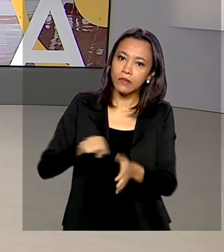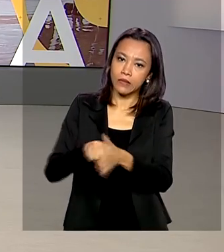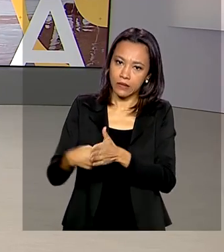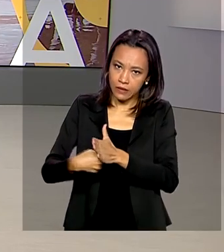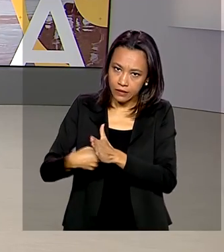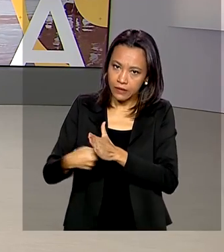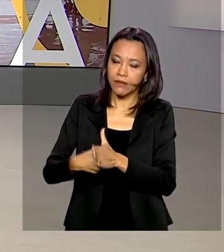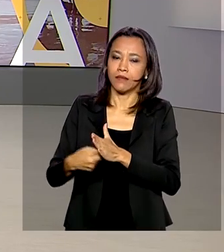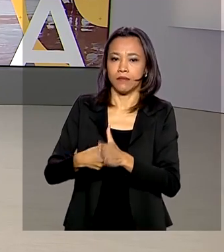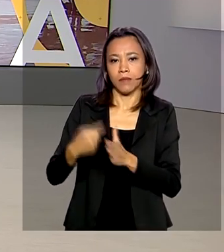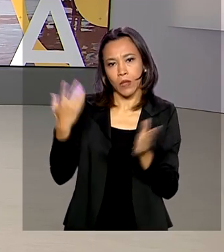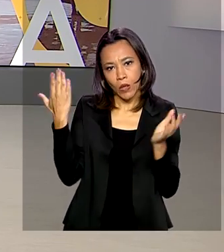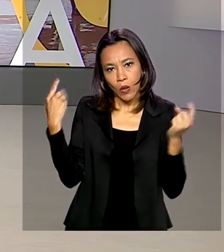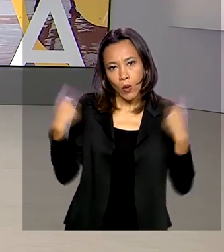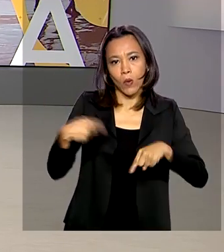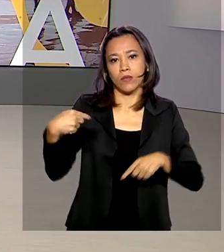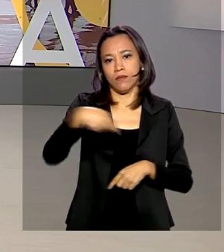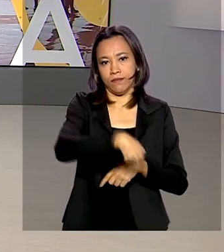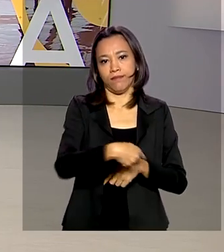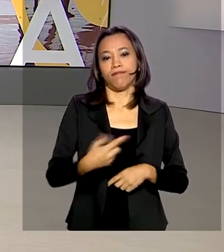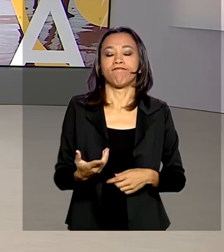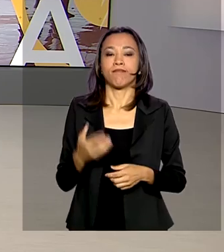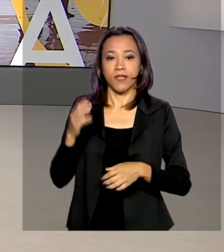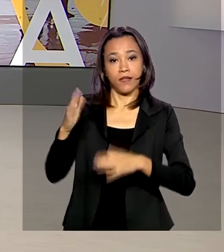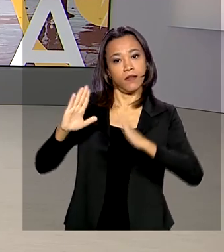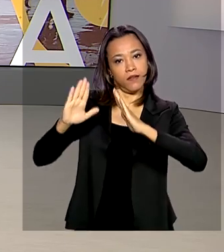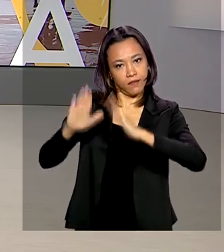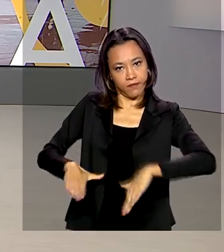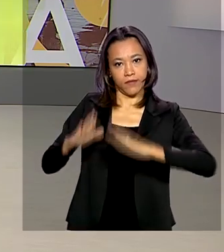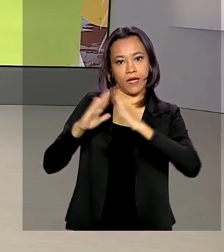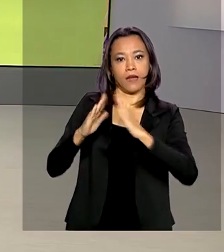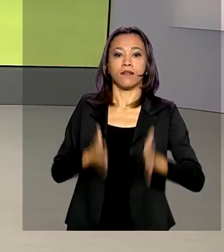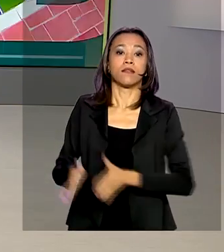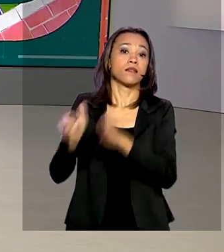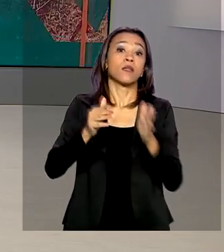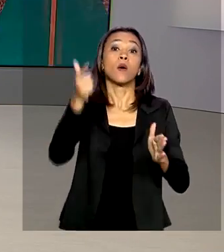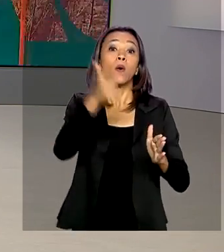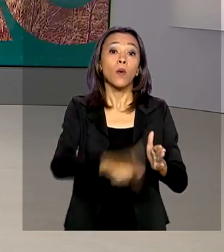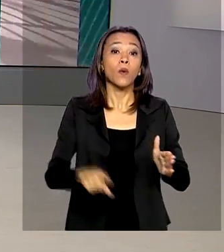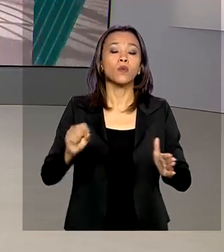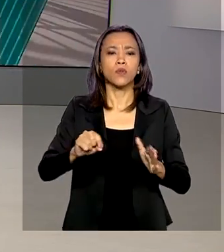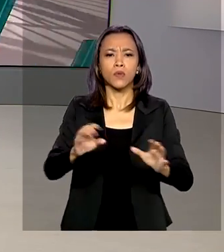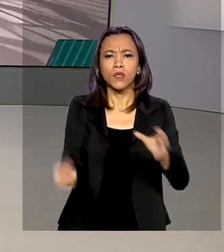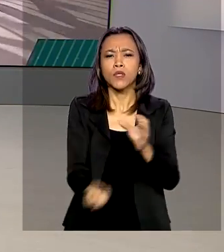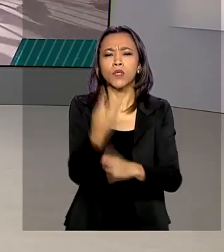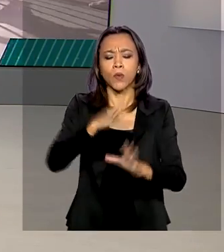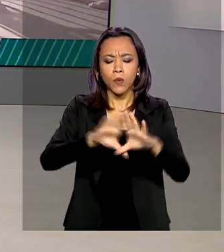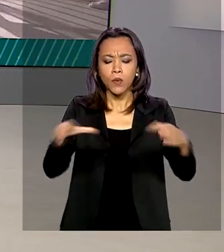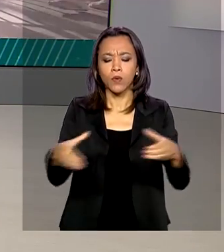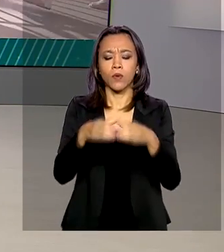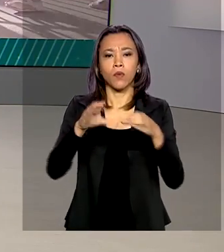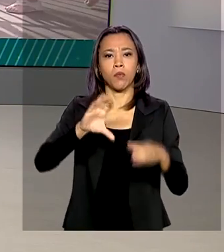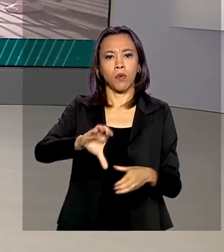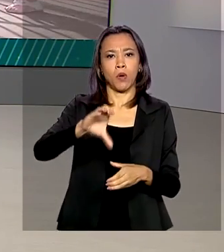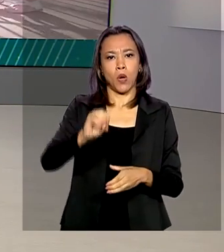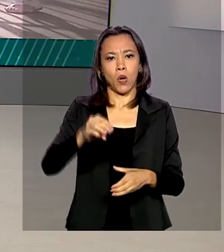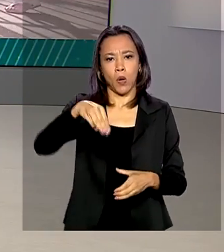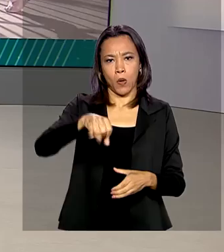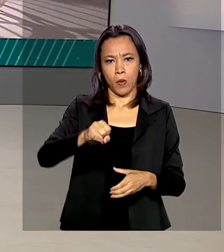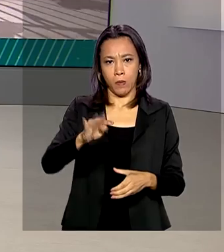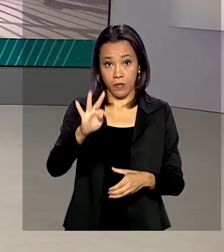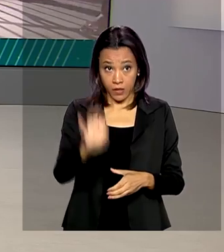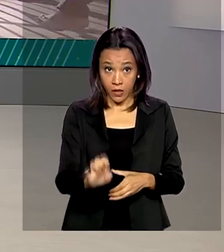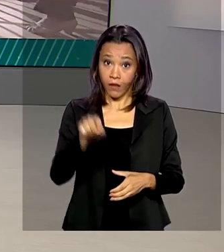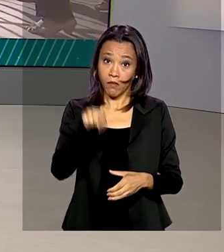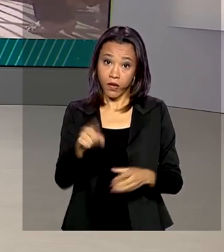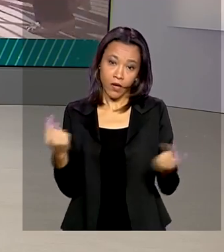E ontem foi realizada a primeira reunião do Comitê de Crise, estabelecido pelo governo para acompanhar as ações de enfrentamento ao novo